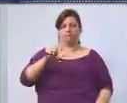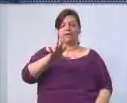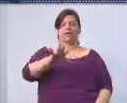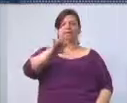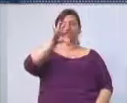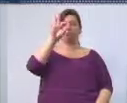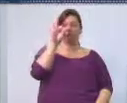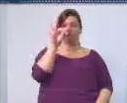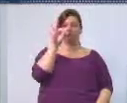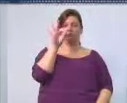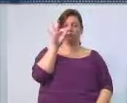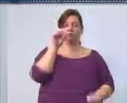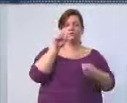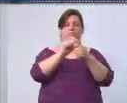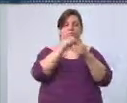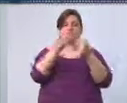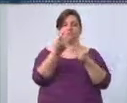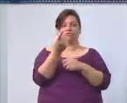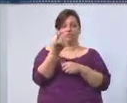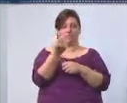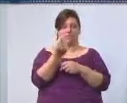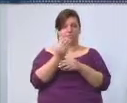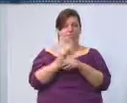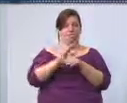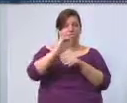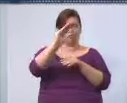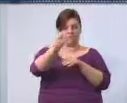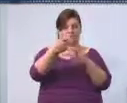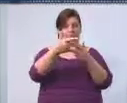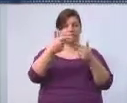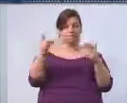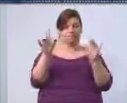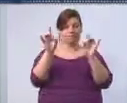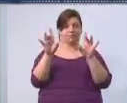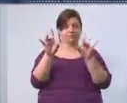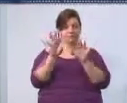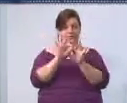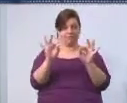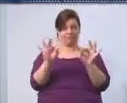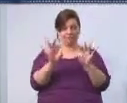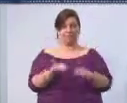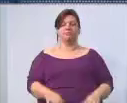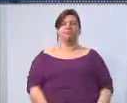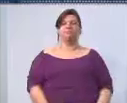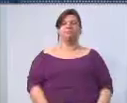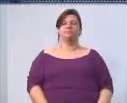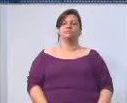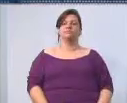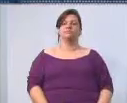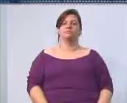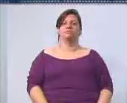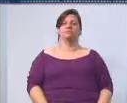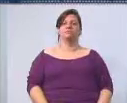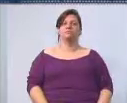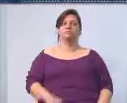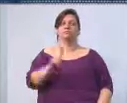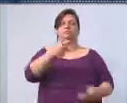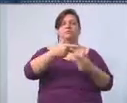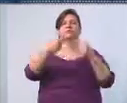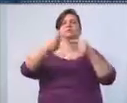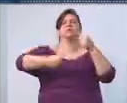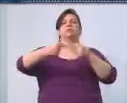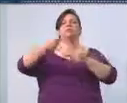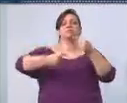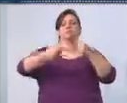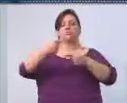da alocação dos recursos, nesses casos específicos, dos recursos estaduais e federais no caso da política pública